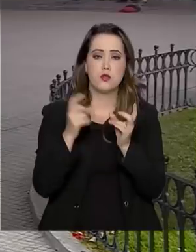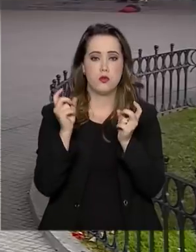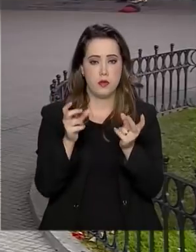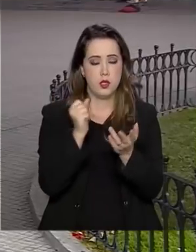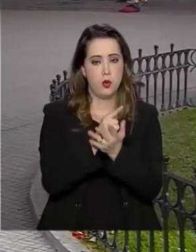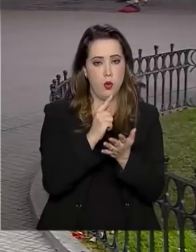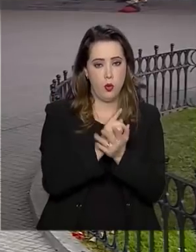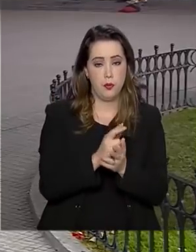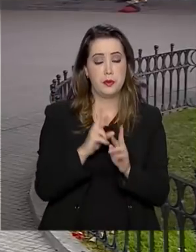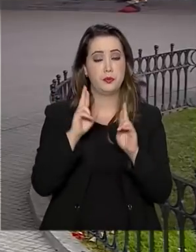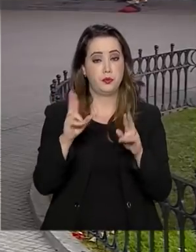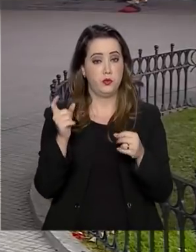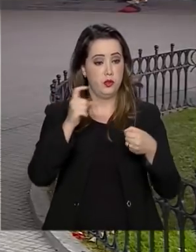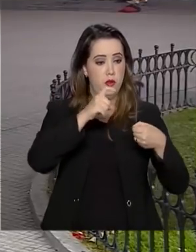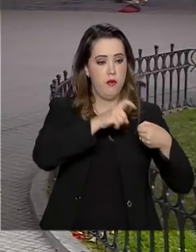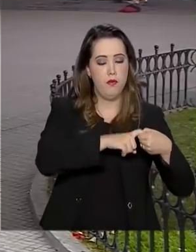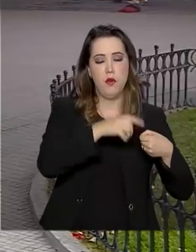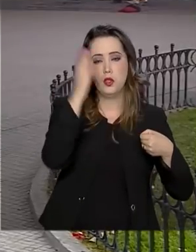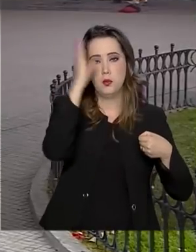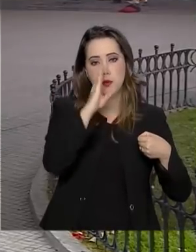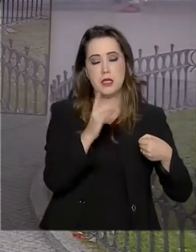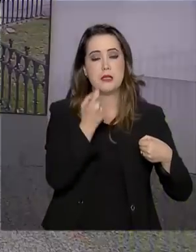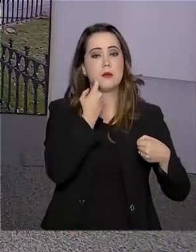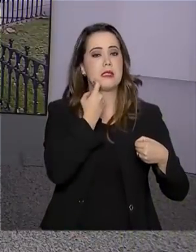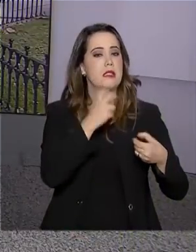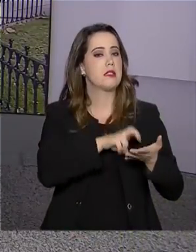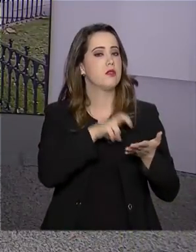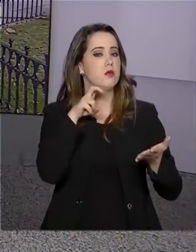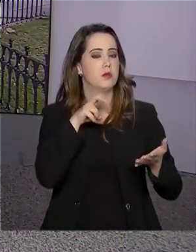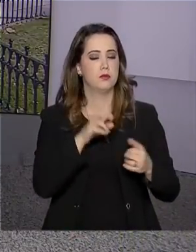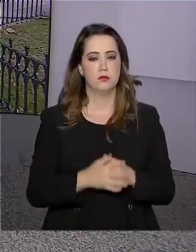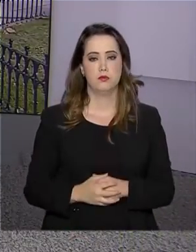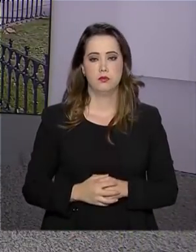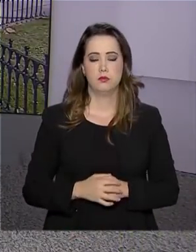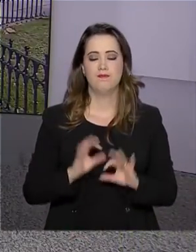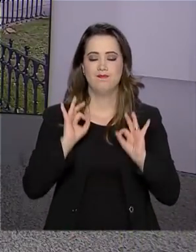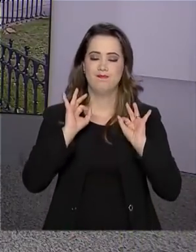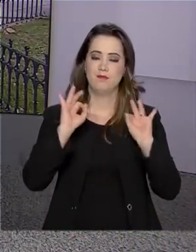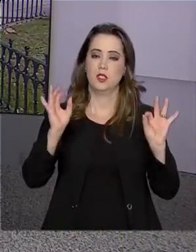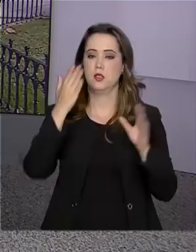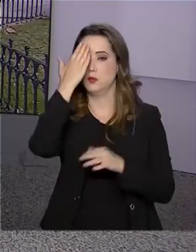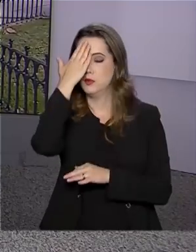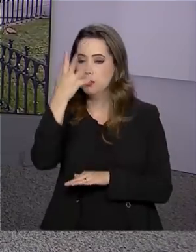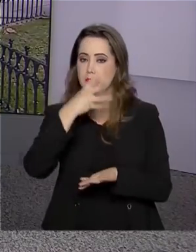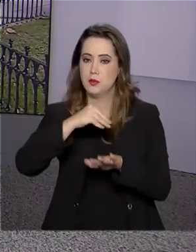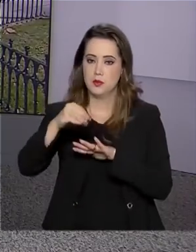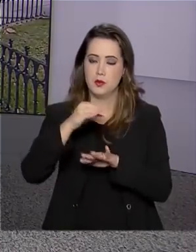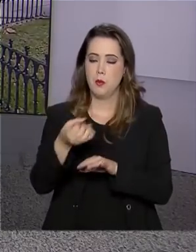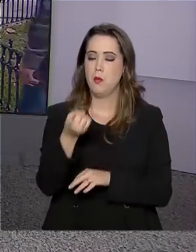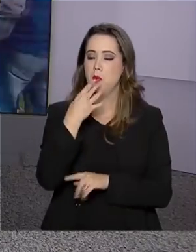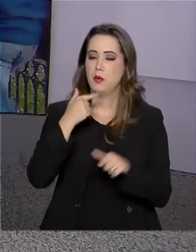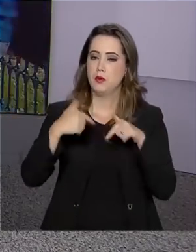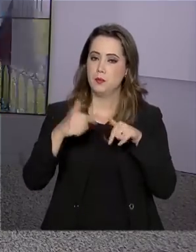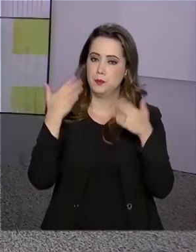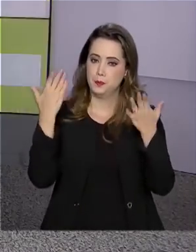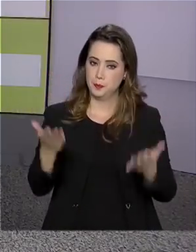Brasil na sexta-feira pela manhã. Eu volto com você. Está ótimo, Pablo. Obrigado pelas informações. Excelente trabalho para você.